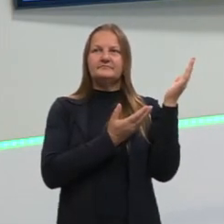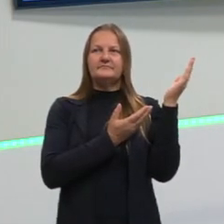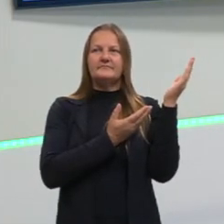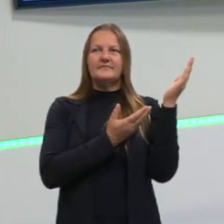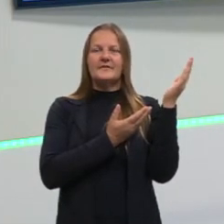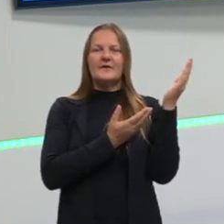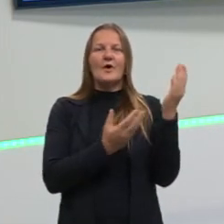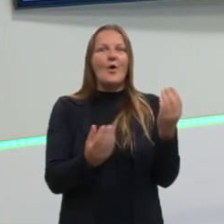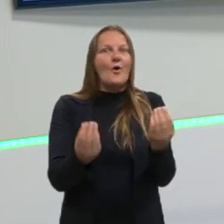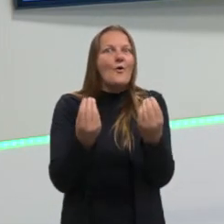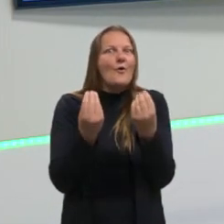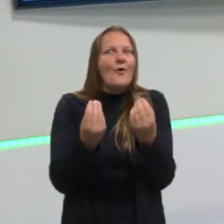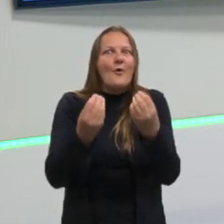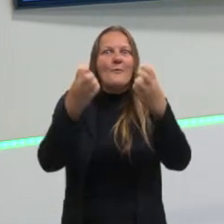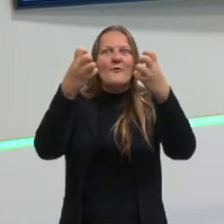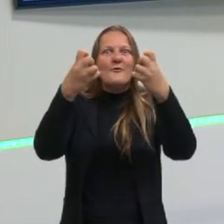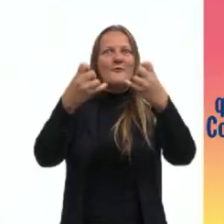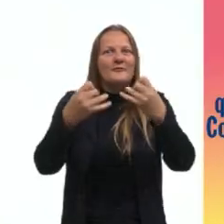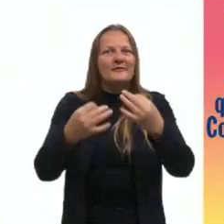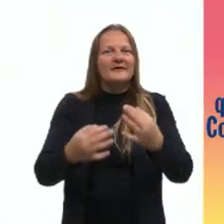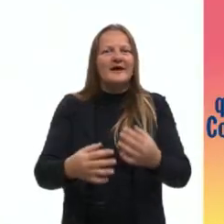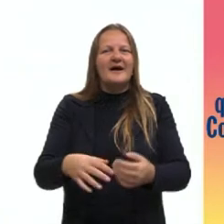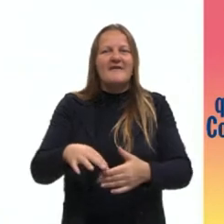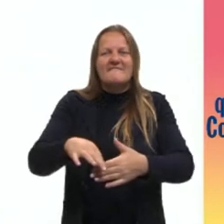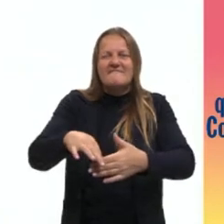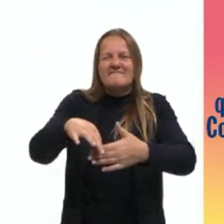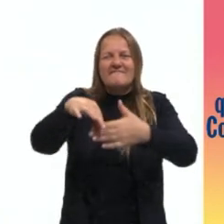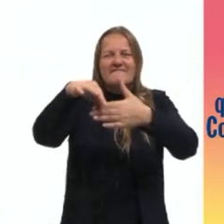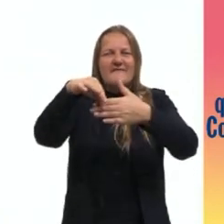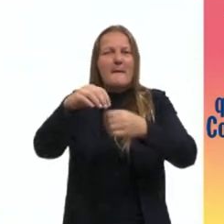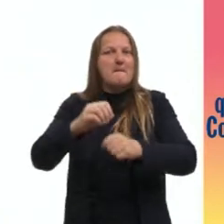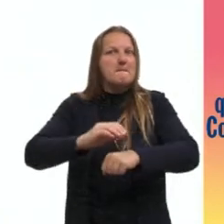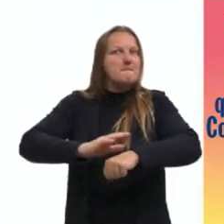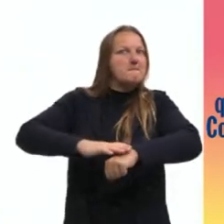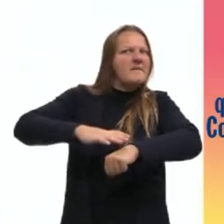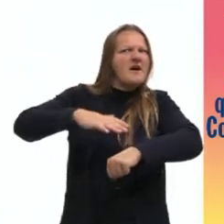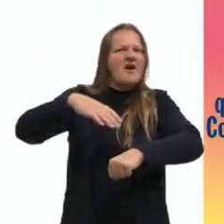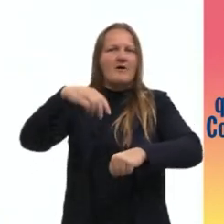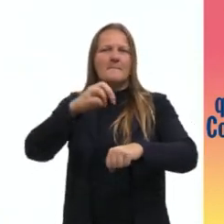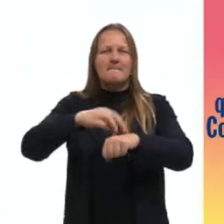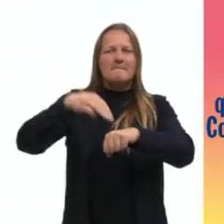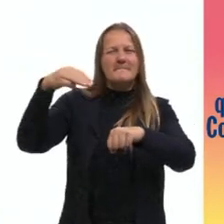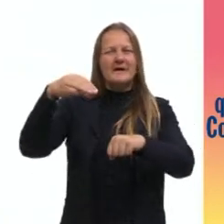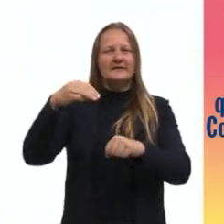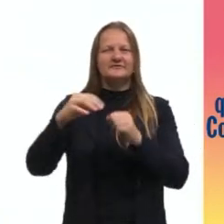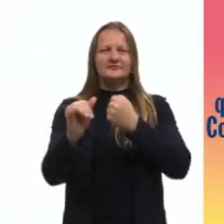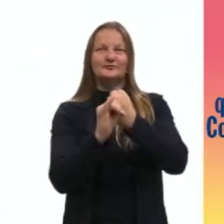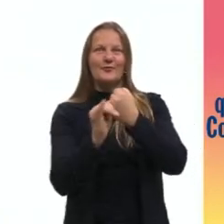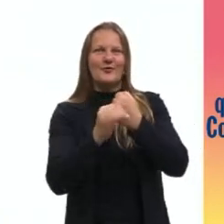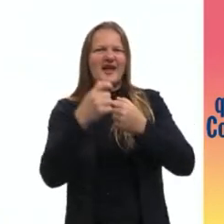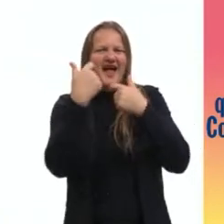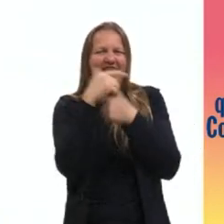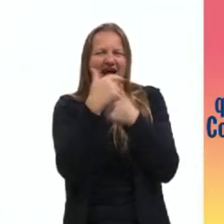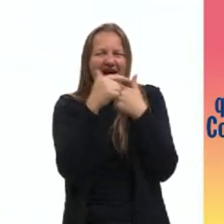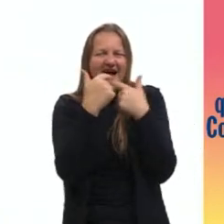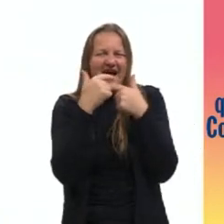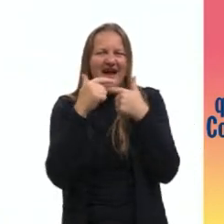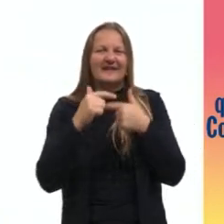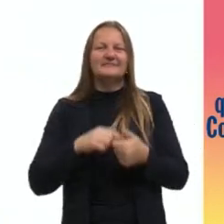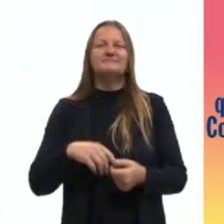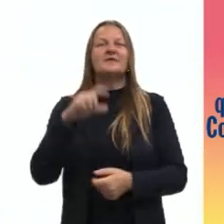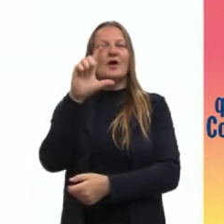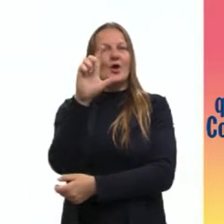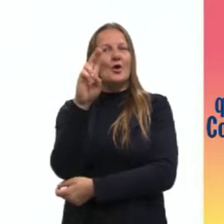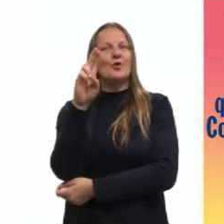tinha como não trazer aqui, talvez o maior mestre aí das crônicas humorísticas, que é o